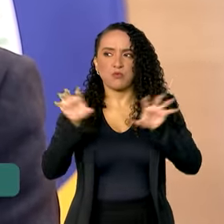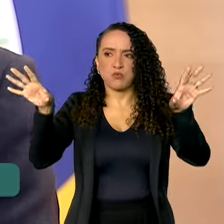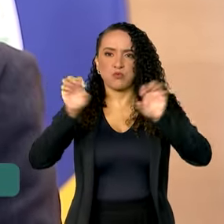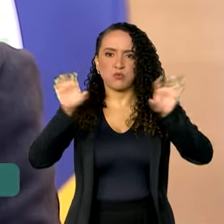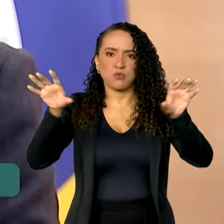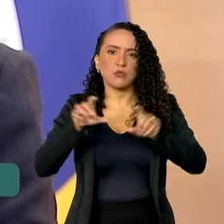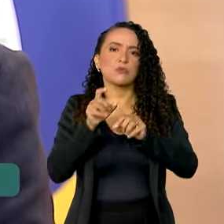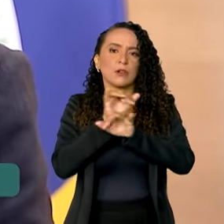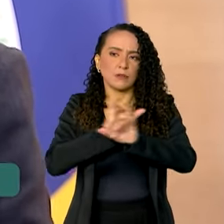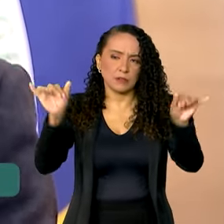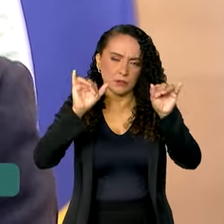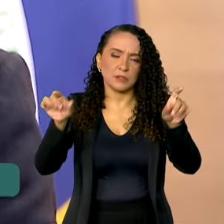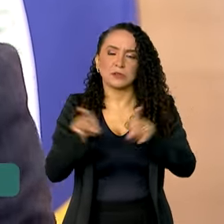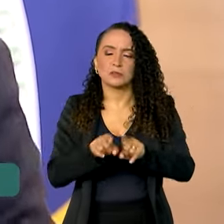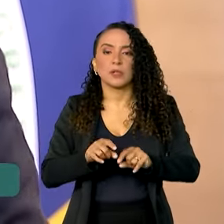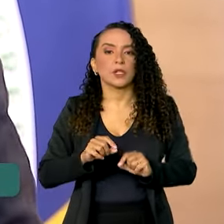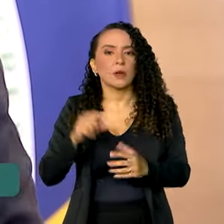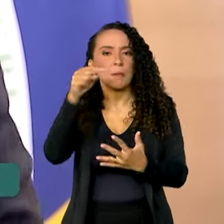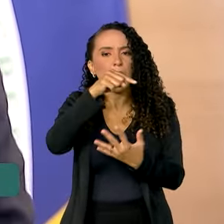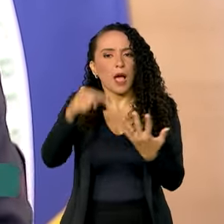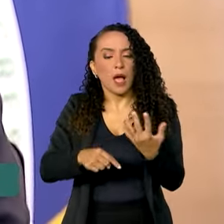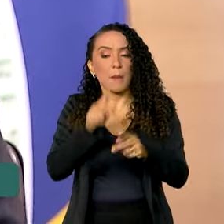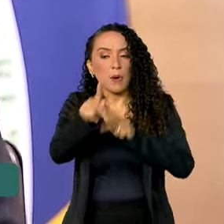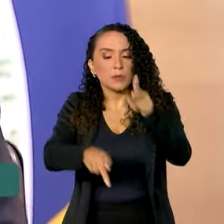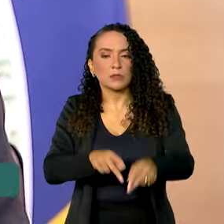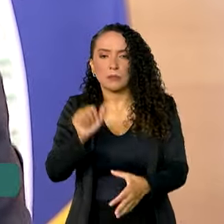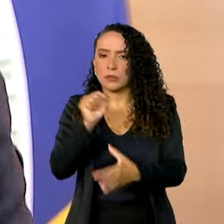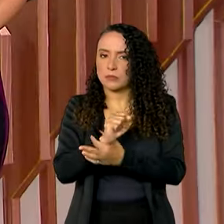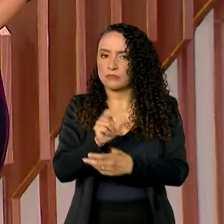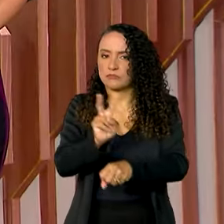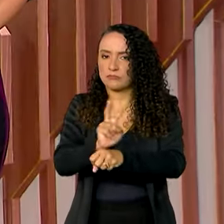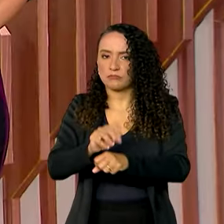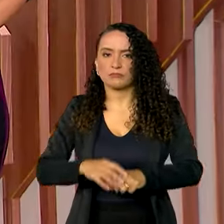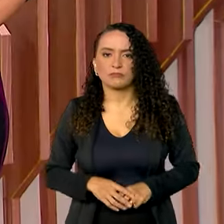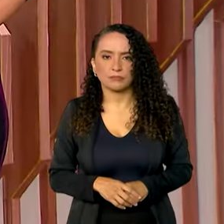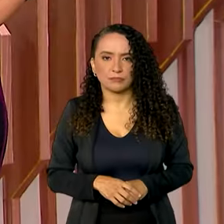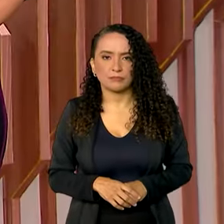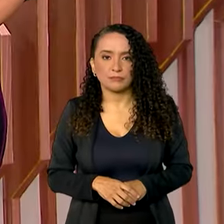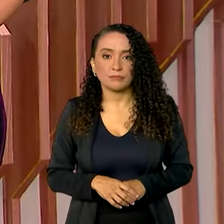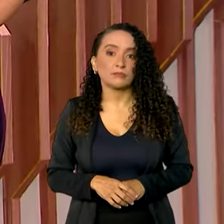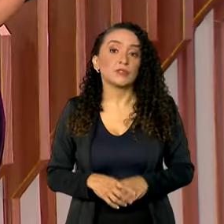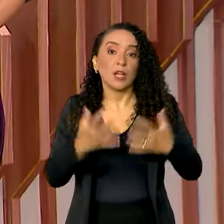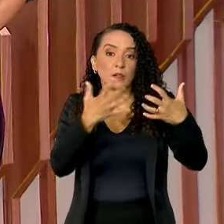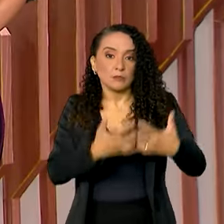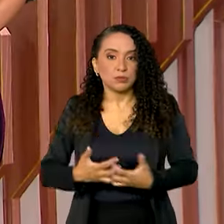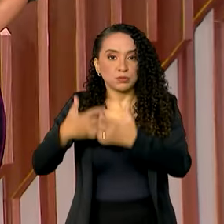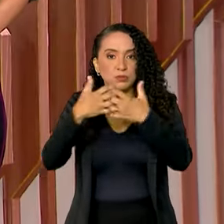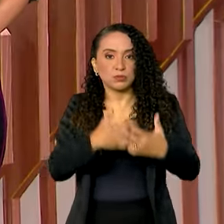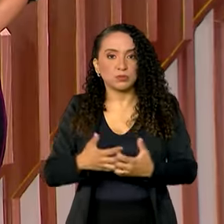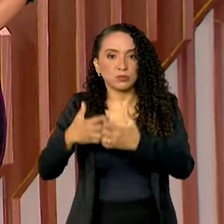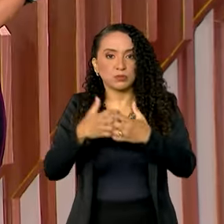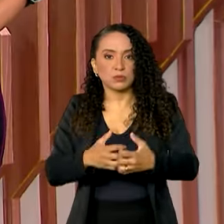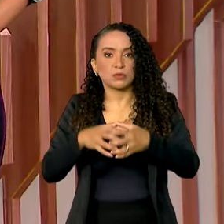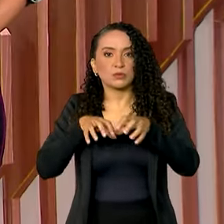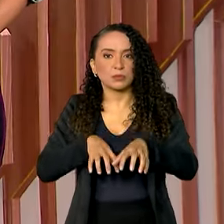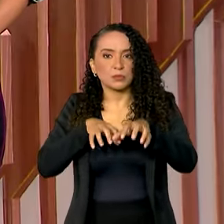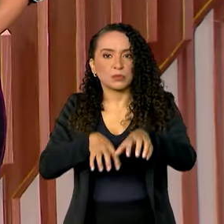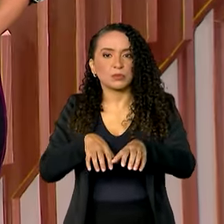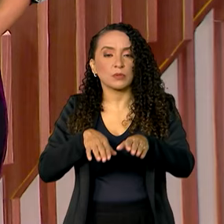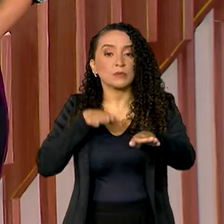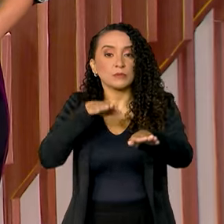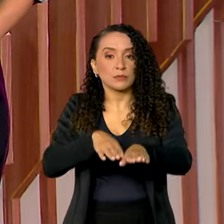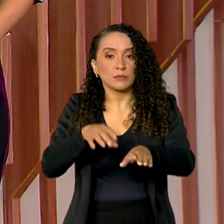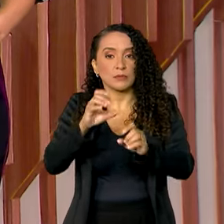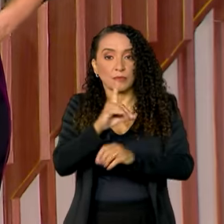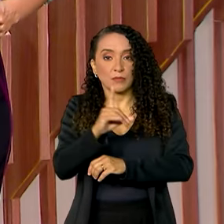isso tudo será levado em conta. Levar à população, proteção e segurança. Uma carreta itinerante estacionou no Distrito